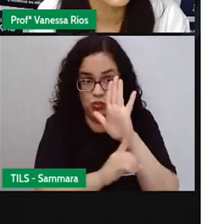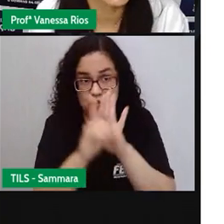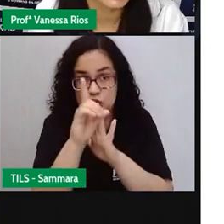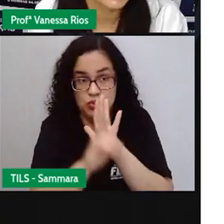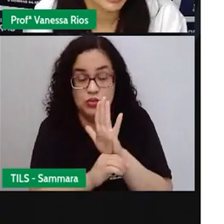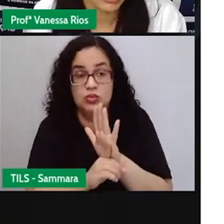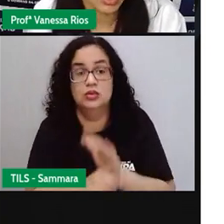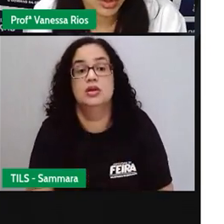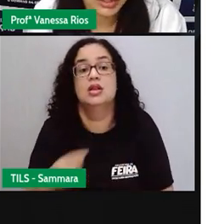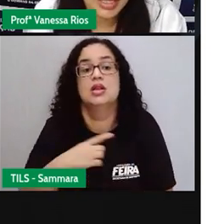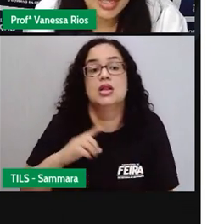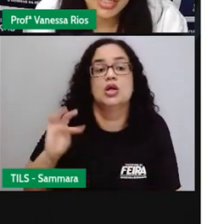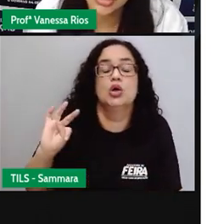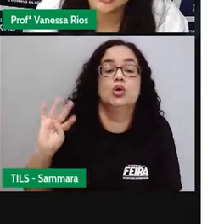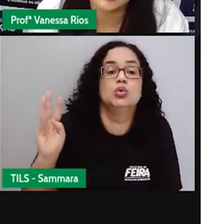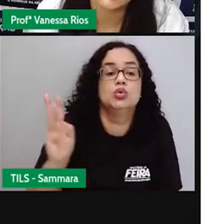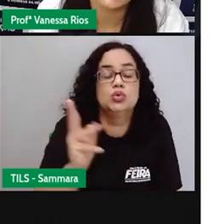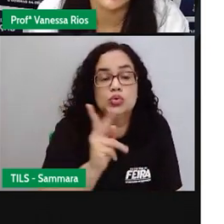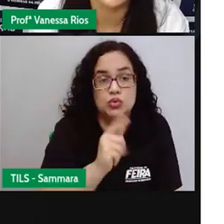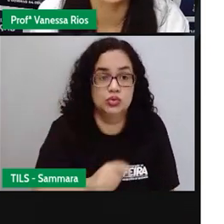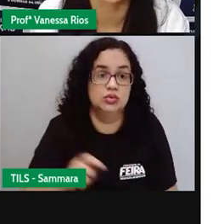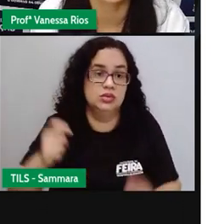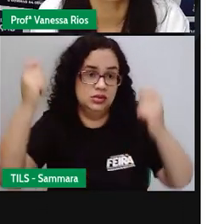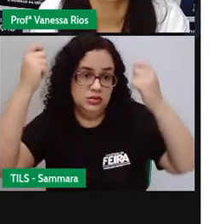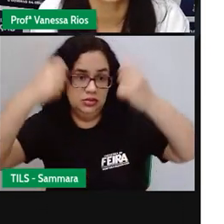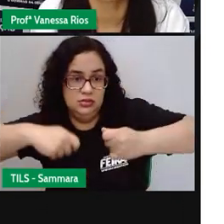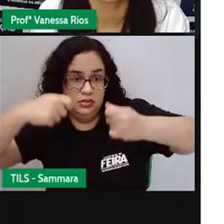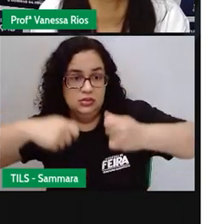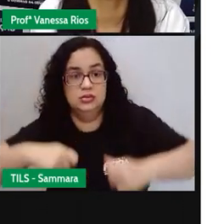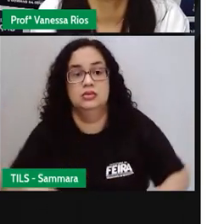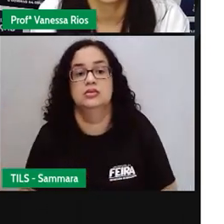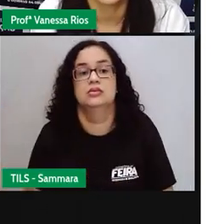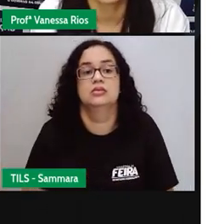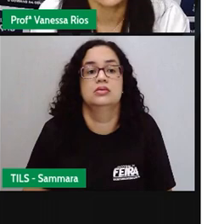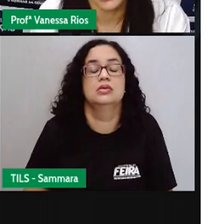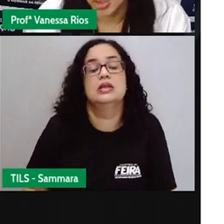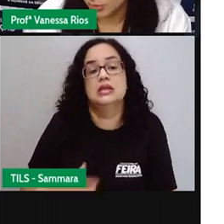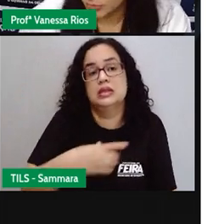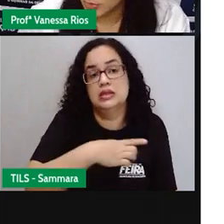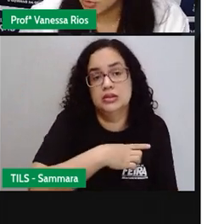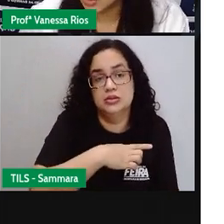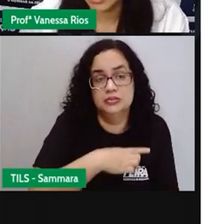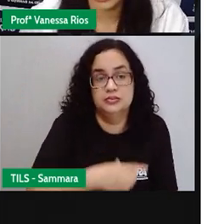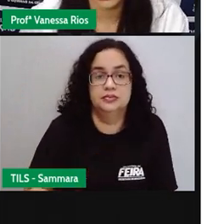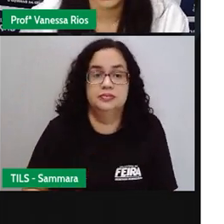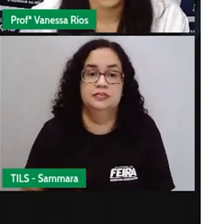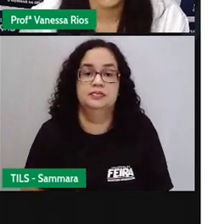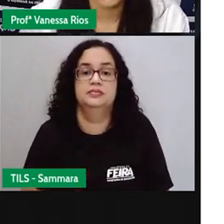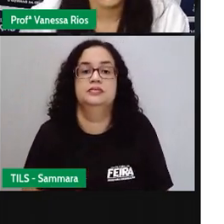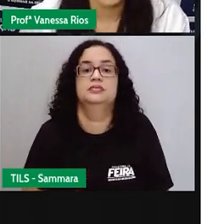relacionados a todas essas necessidades, eles sejam atendidos.